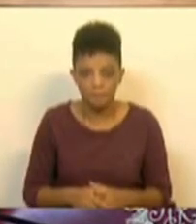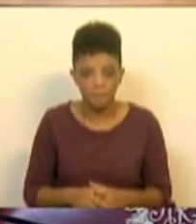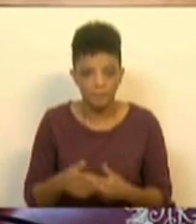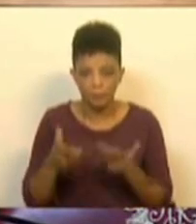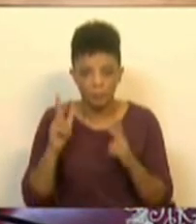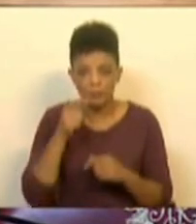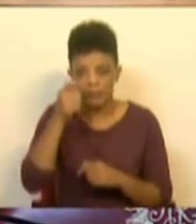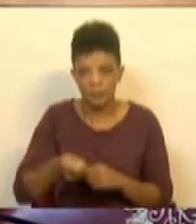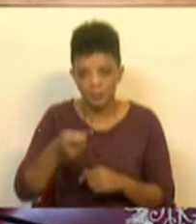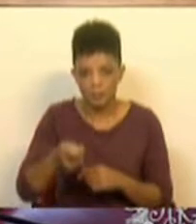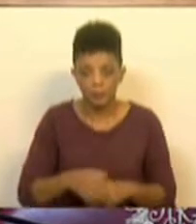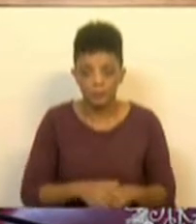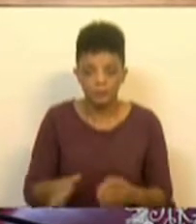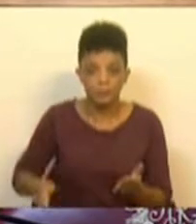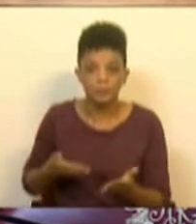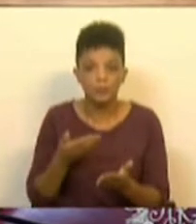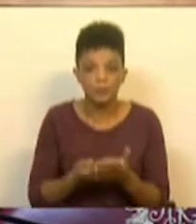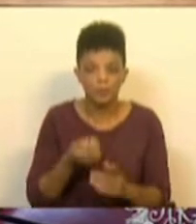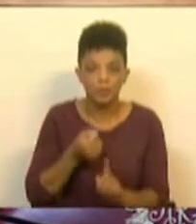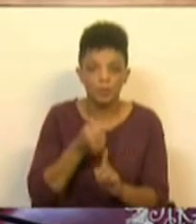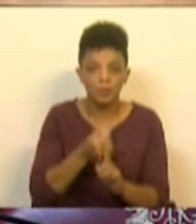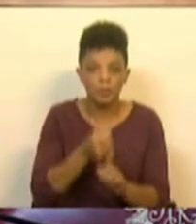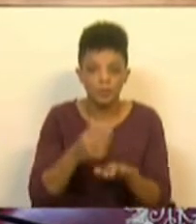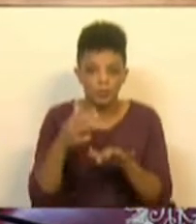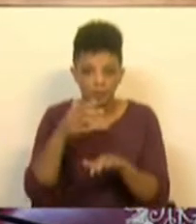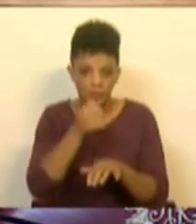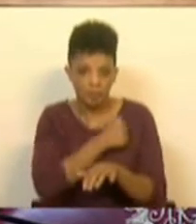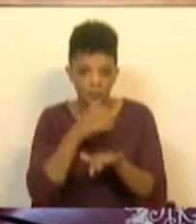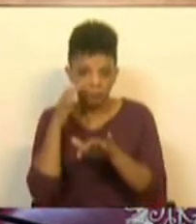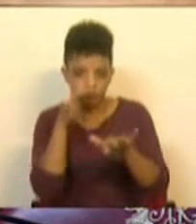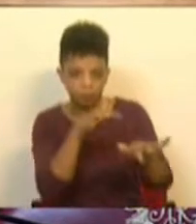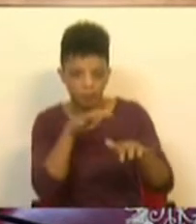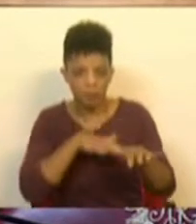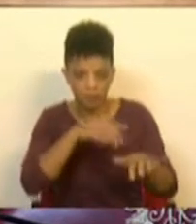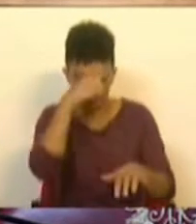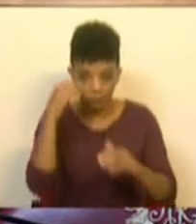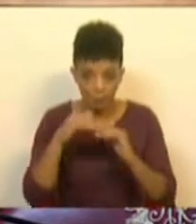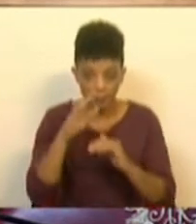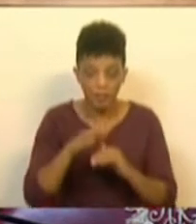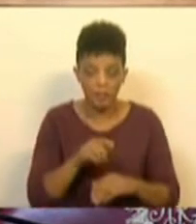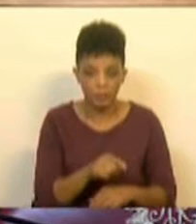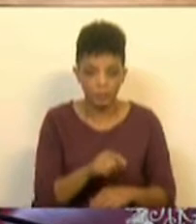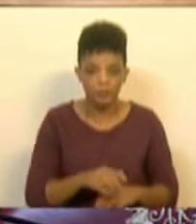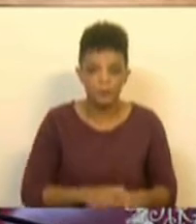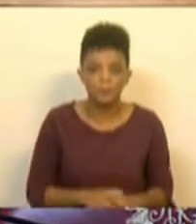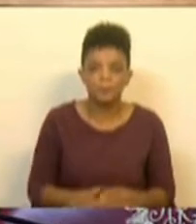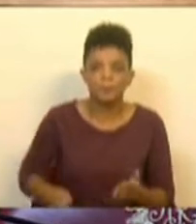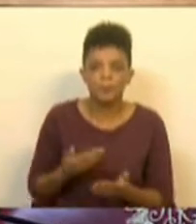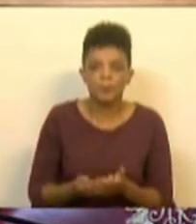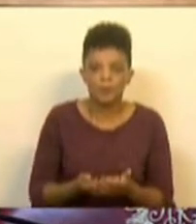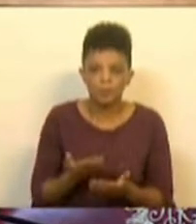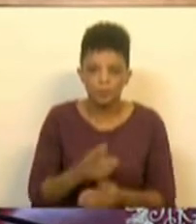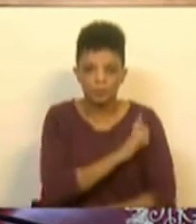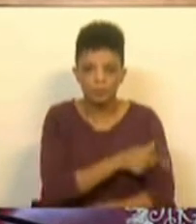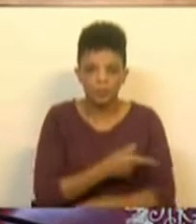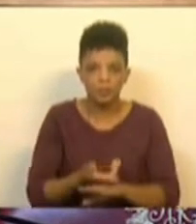arrendamento. É uma proposta para combater a pressão imobiliária nas zonas mais difíceis deste ponto de vista. É uma proposta para dar